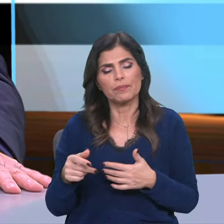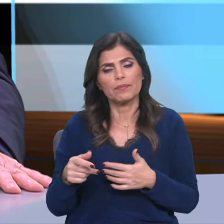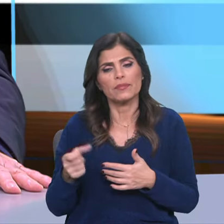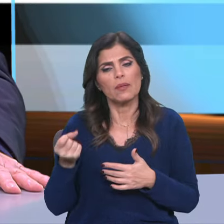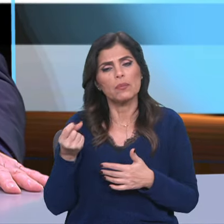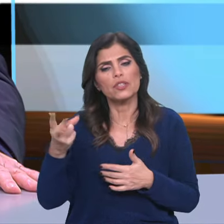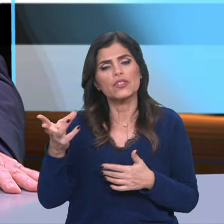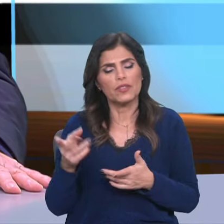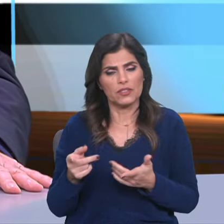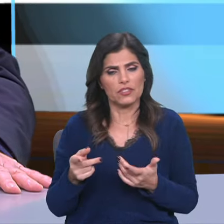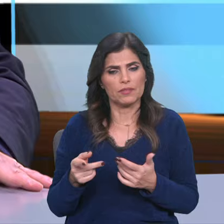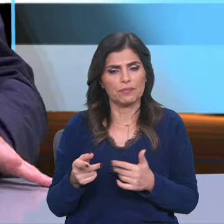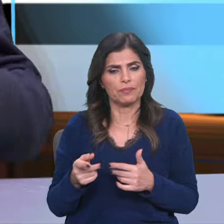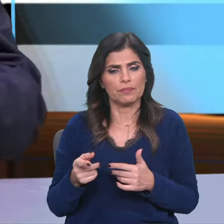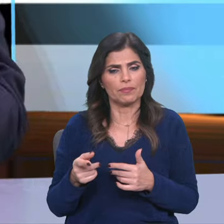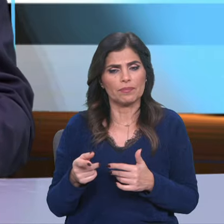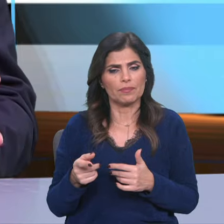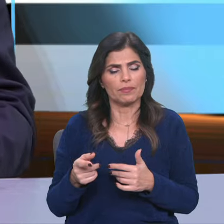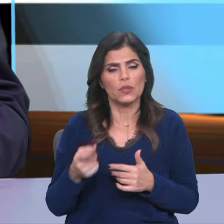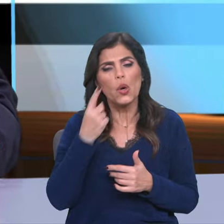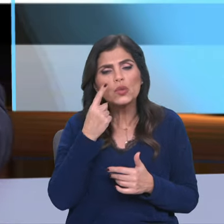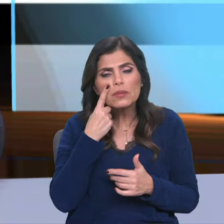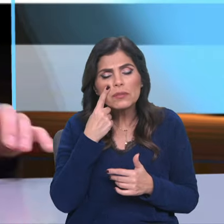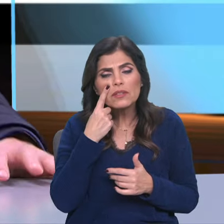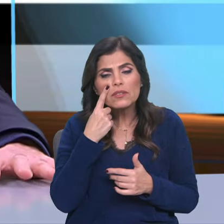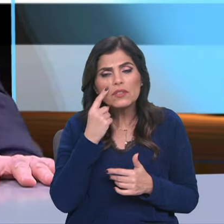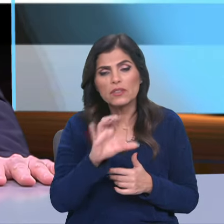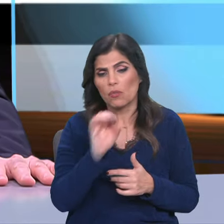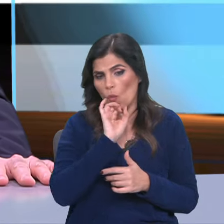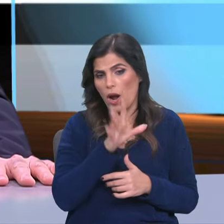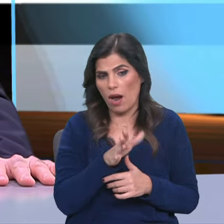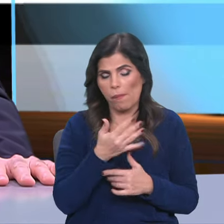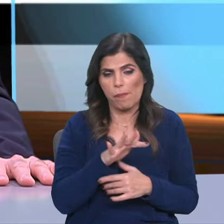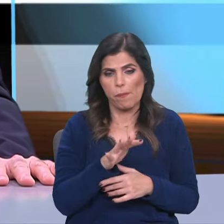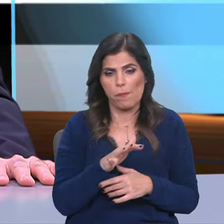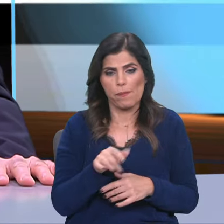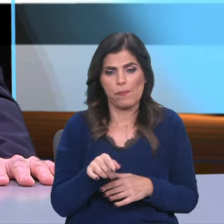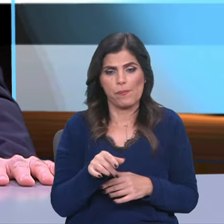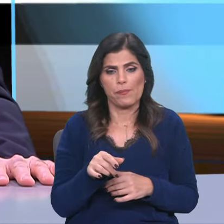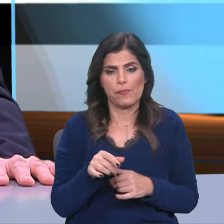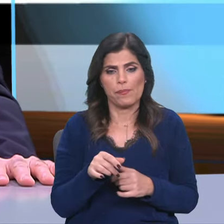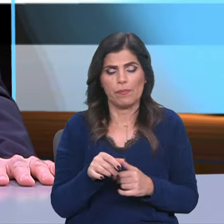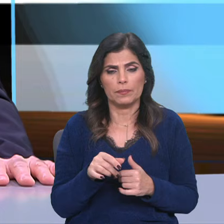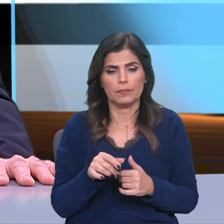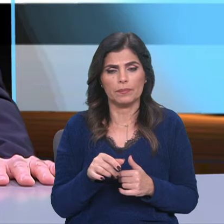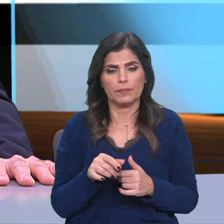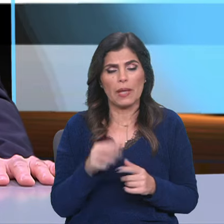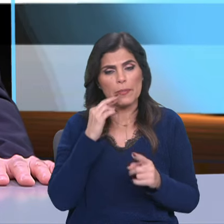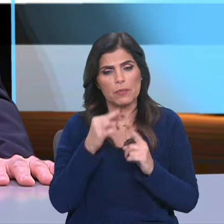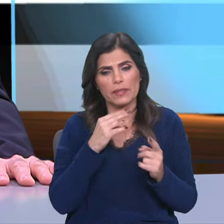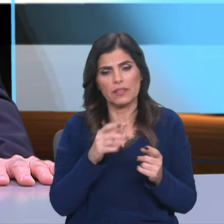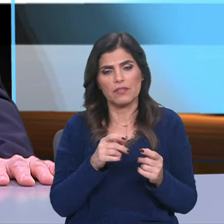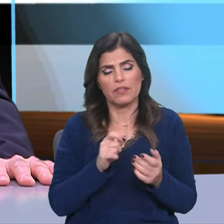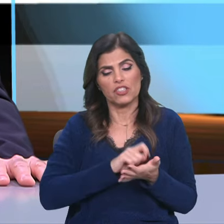sem um conhecimento científico, mas até do ponto de vista